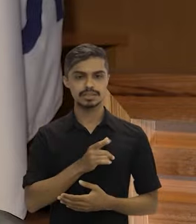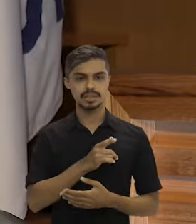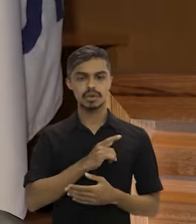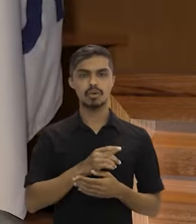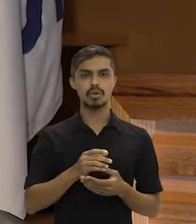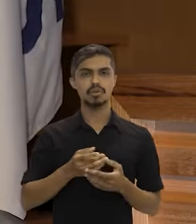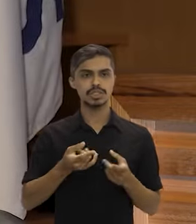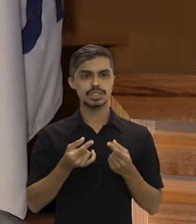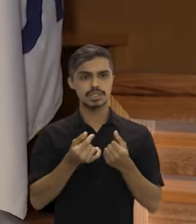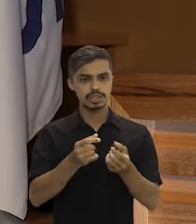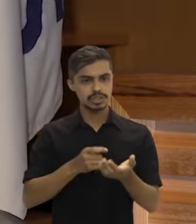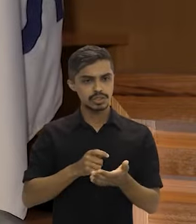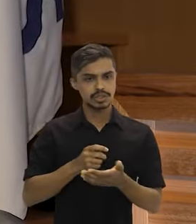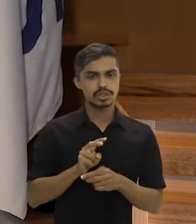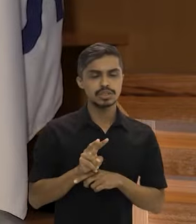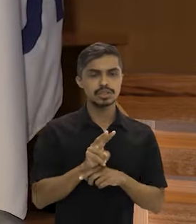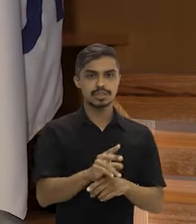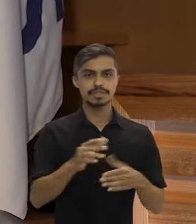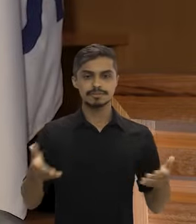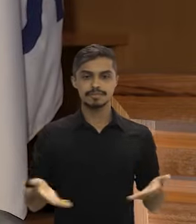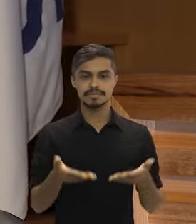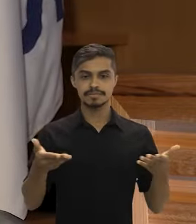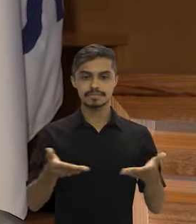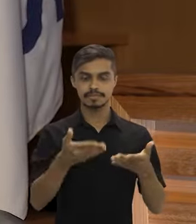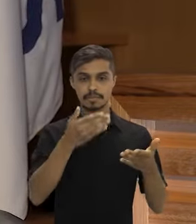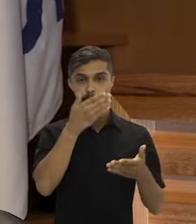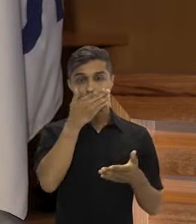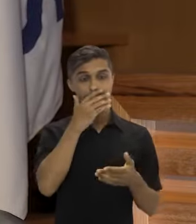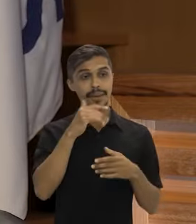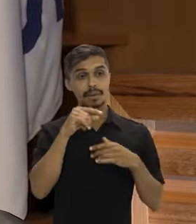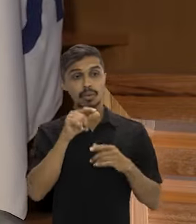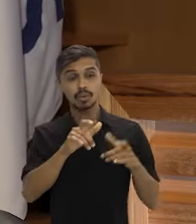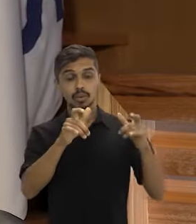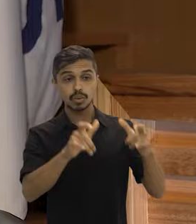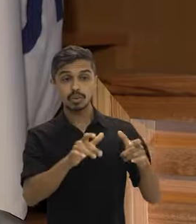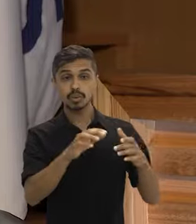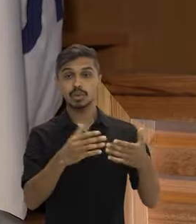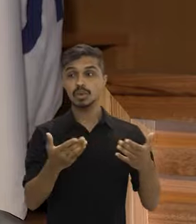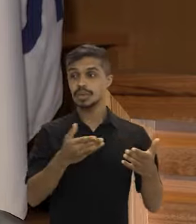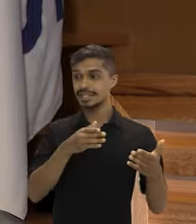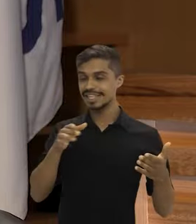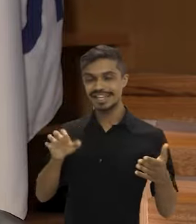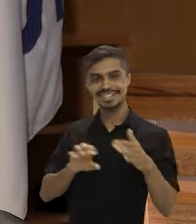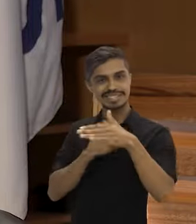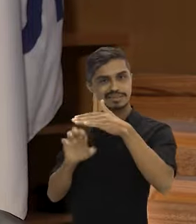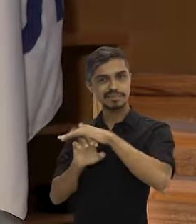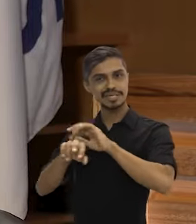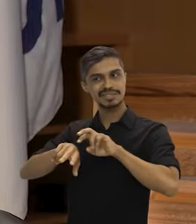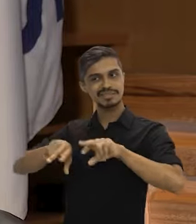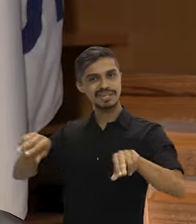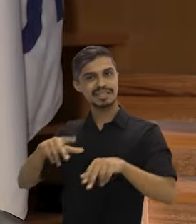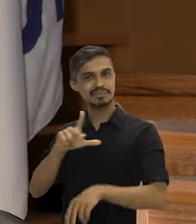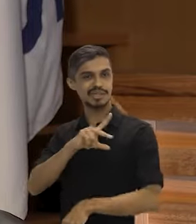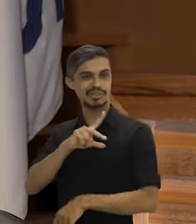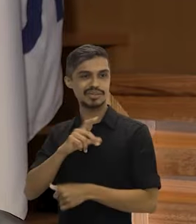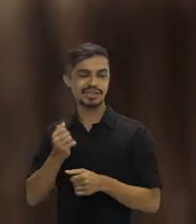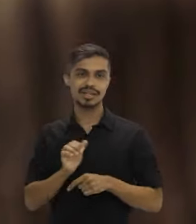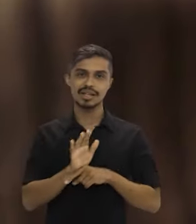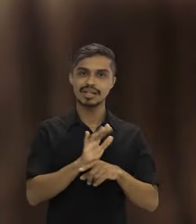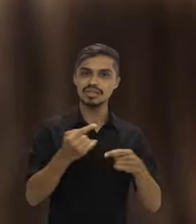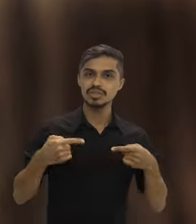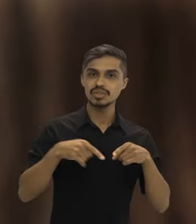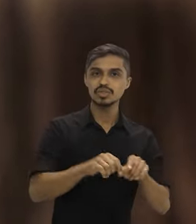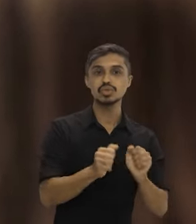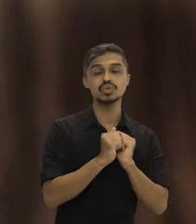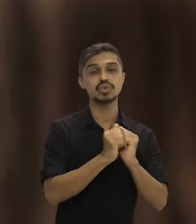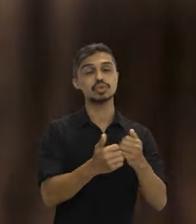construir uma linha de crédito que estimule que o setor privado no Brasil se some